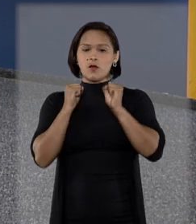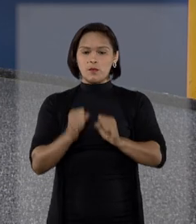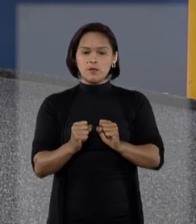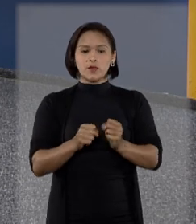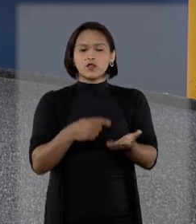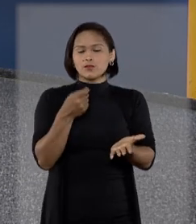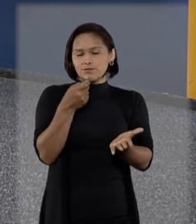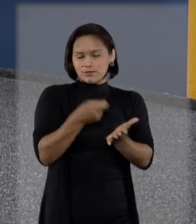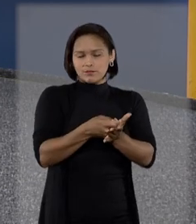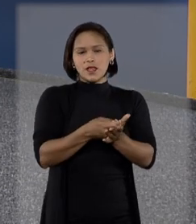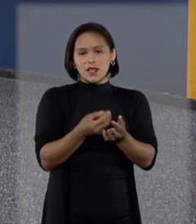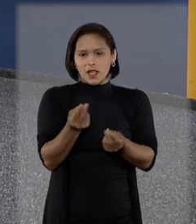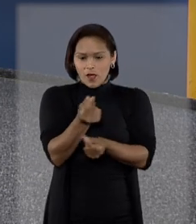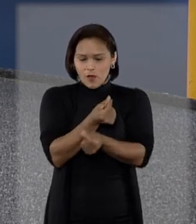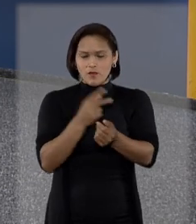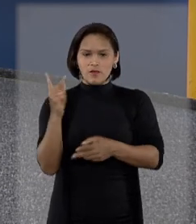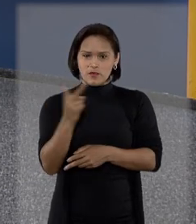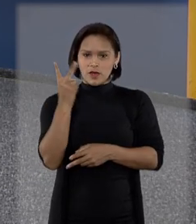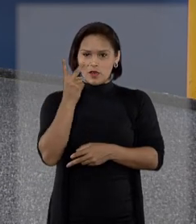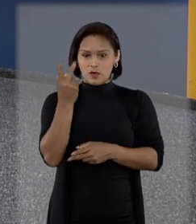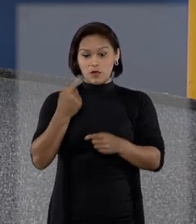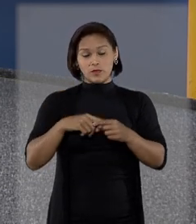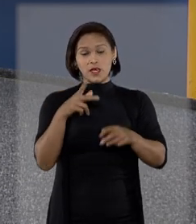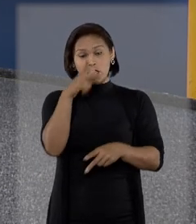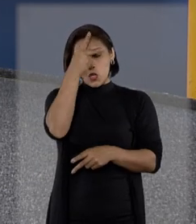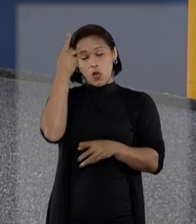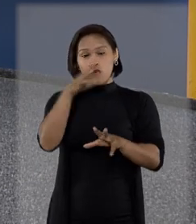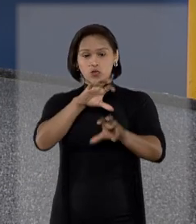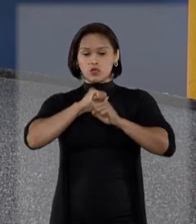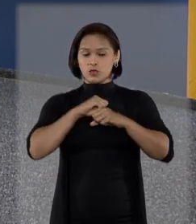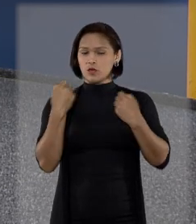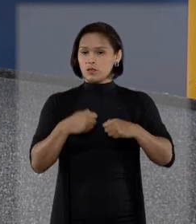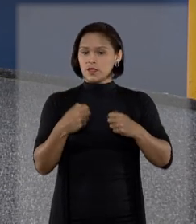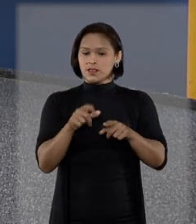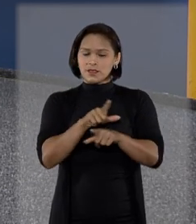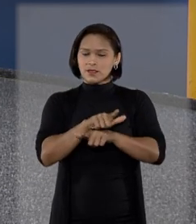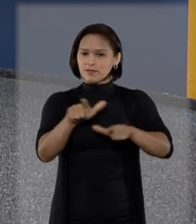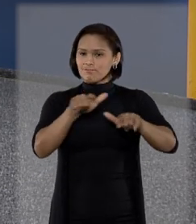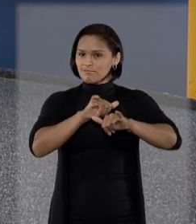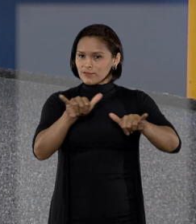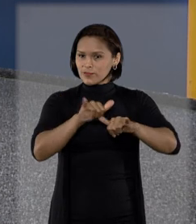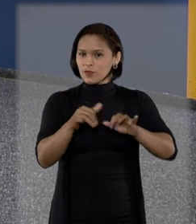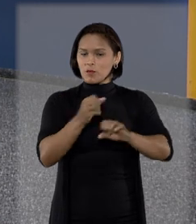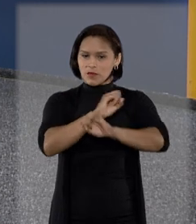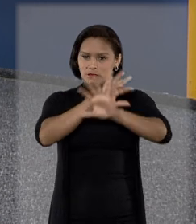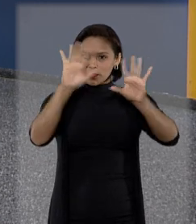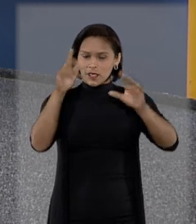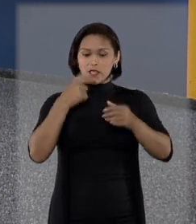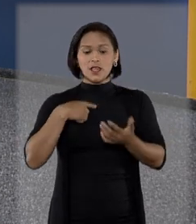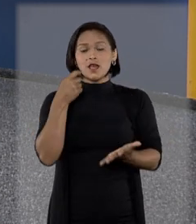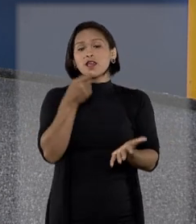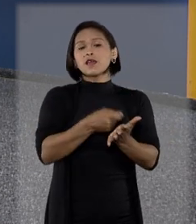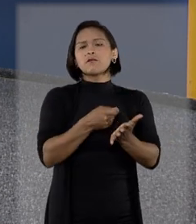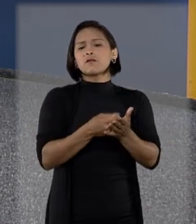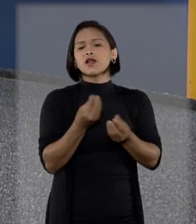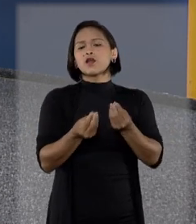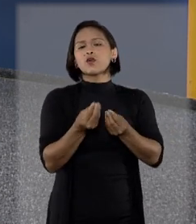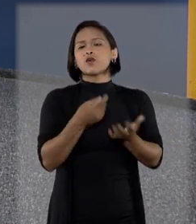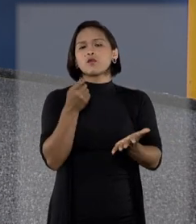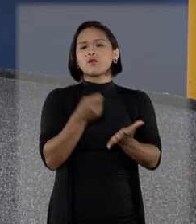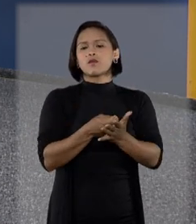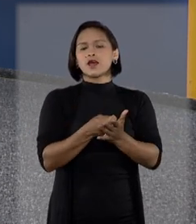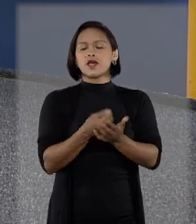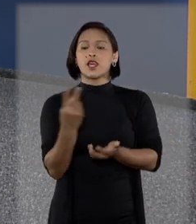podem pagar a comissão, desde que o consumidor seja informado de forma clara quem paga, como